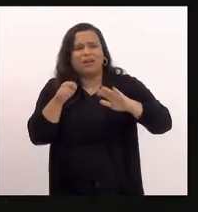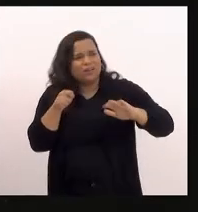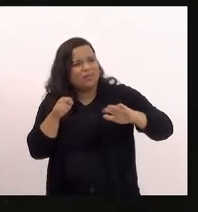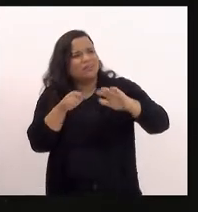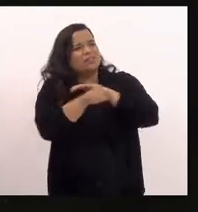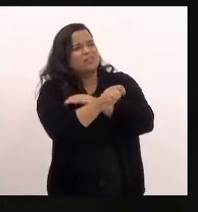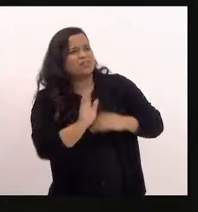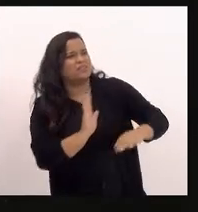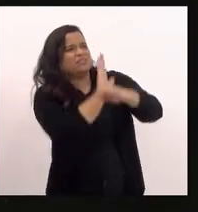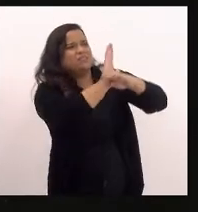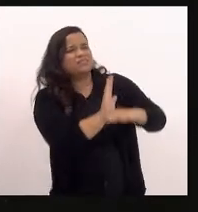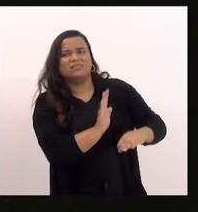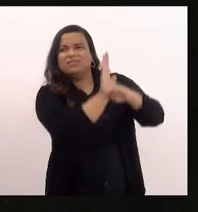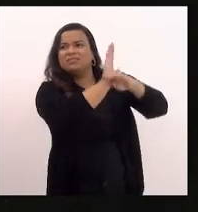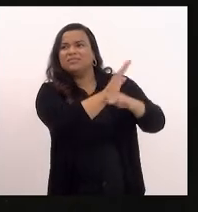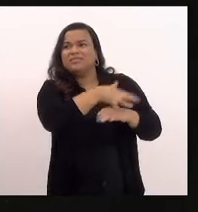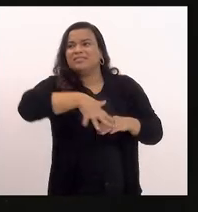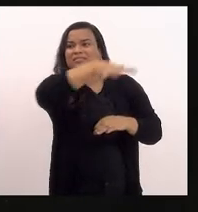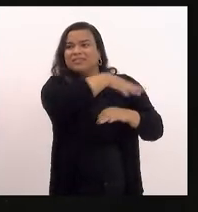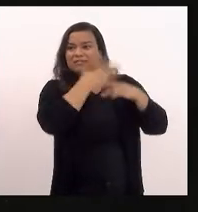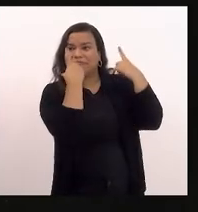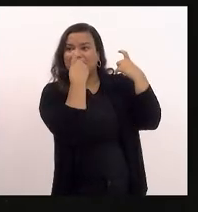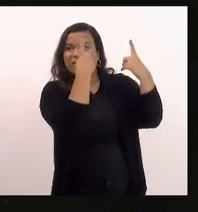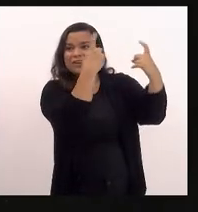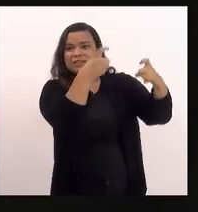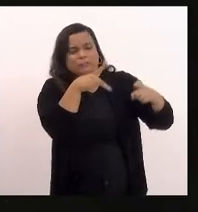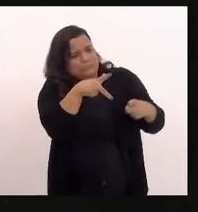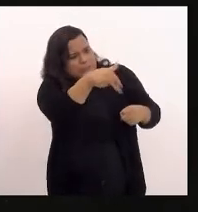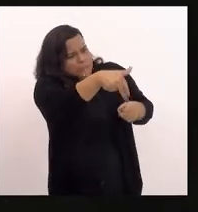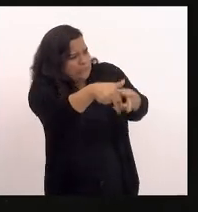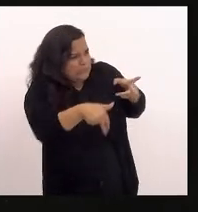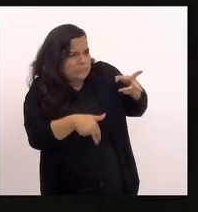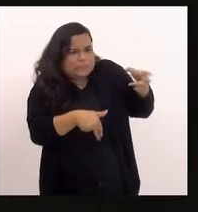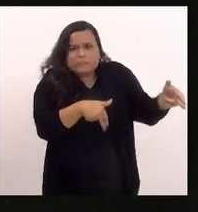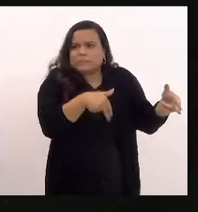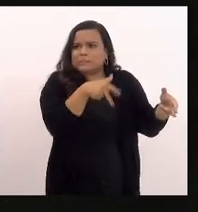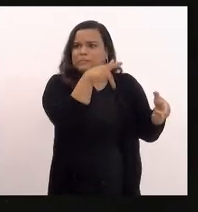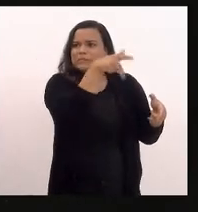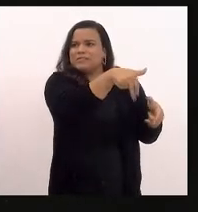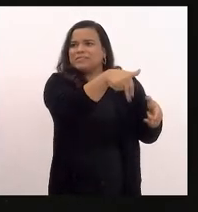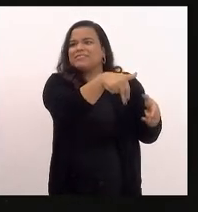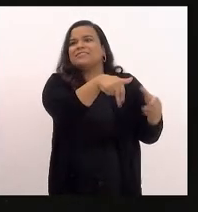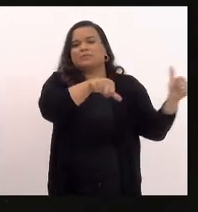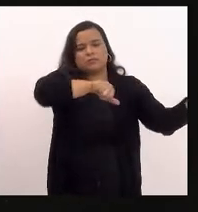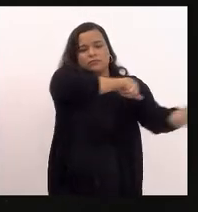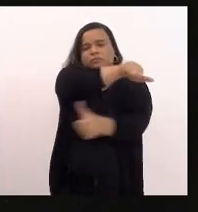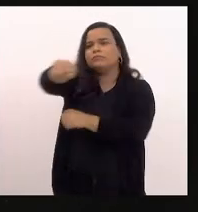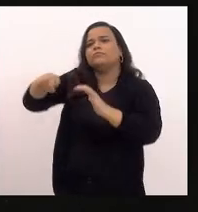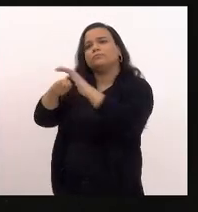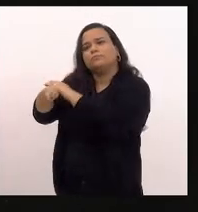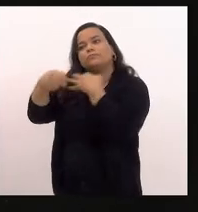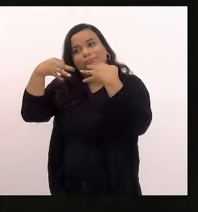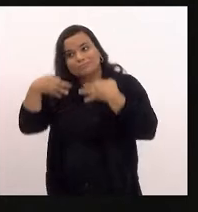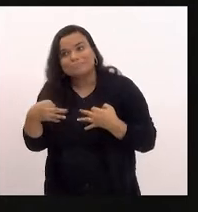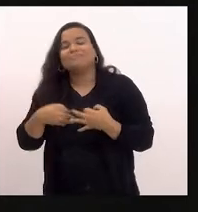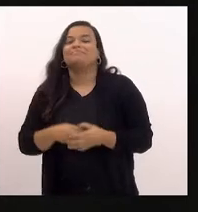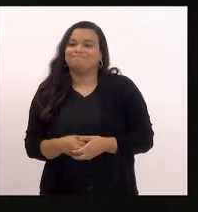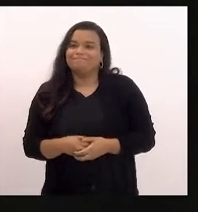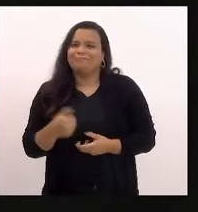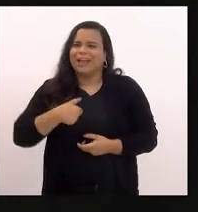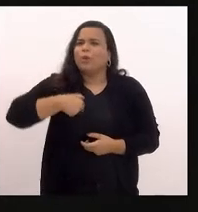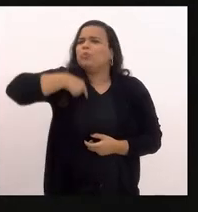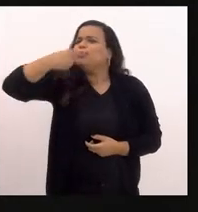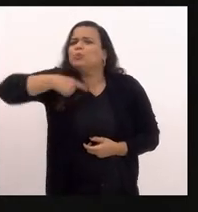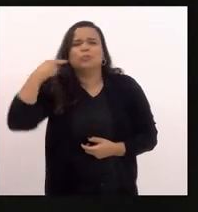fortalece essa rede criminosa então eu não tenho a menor dúvida que